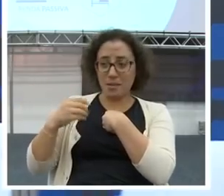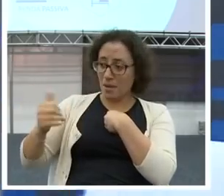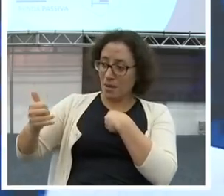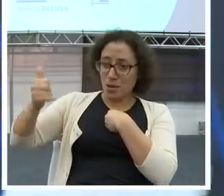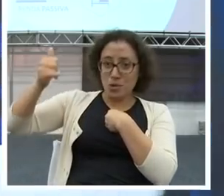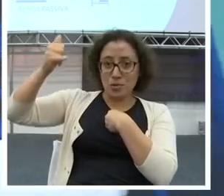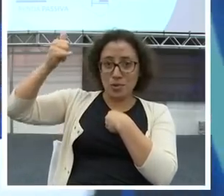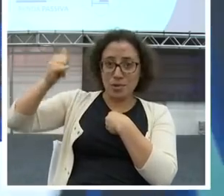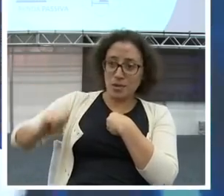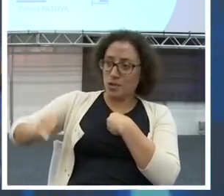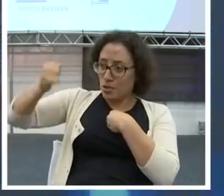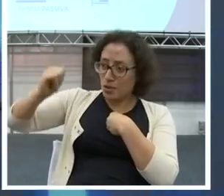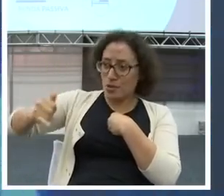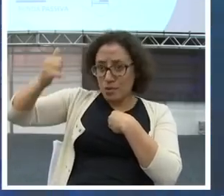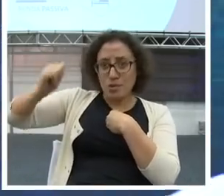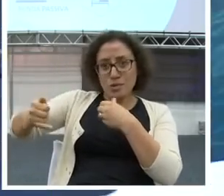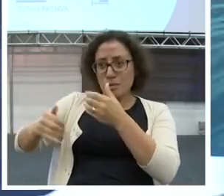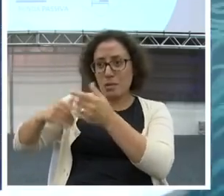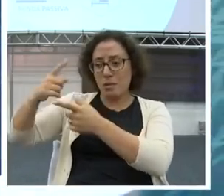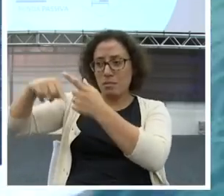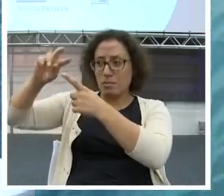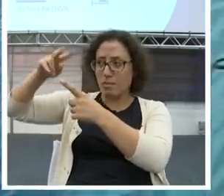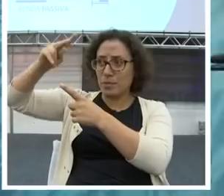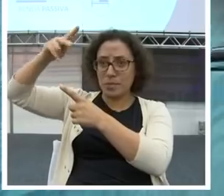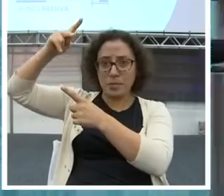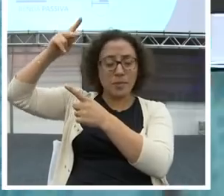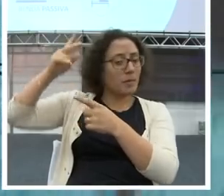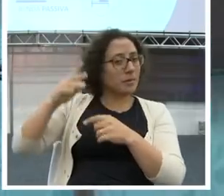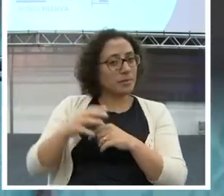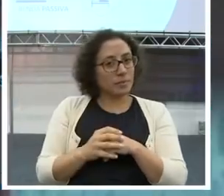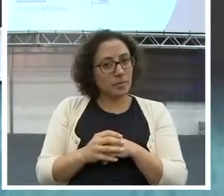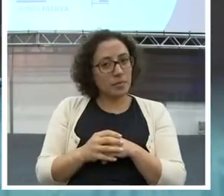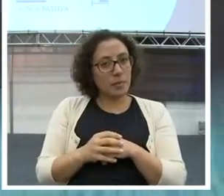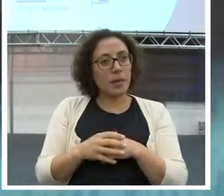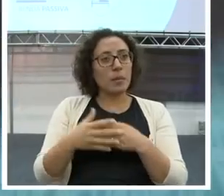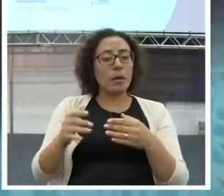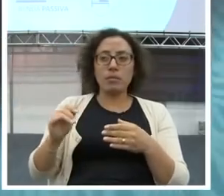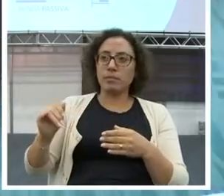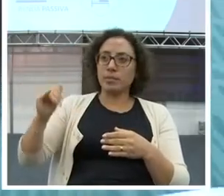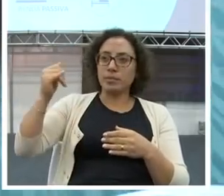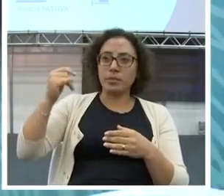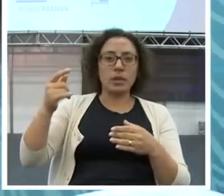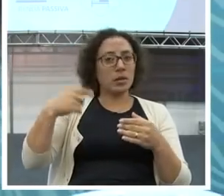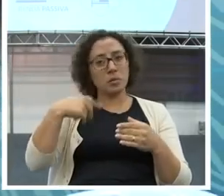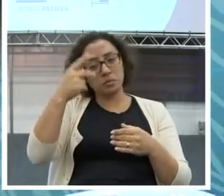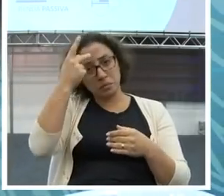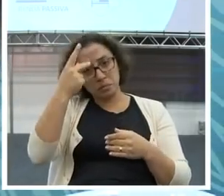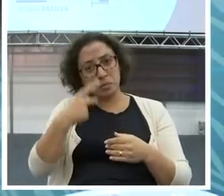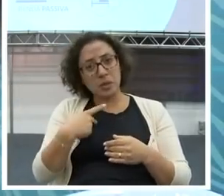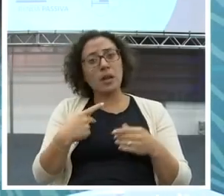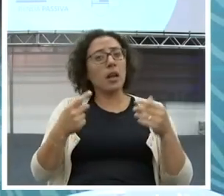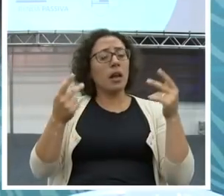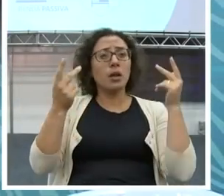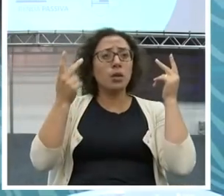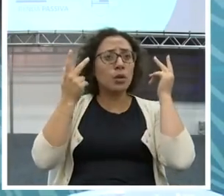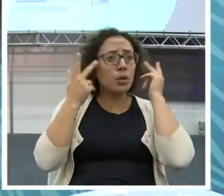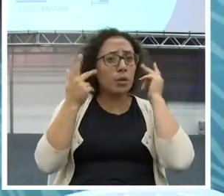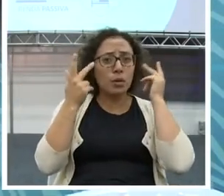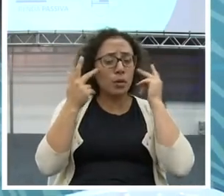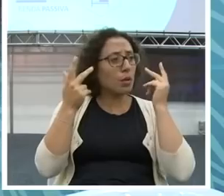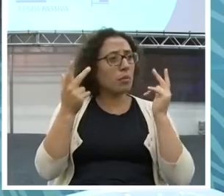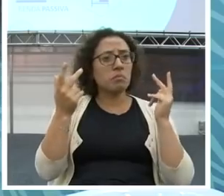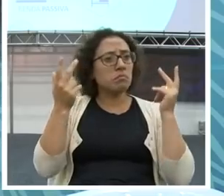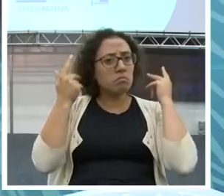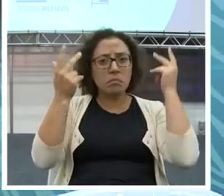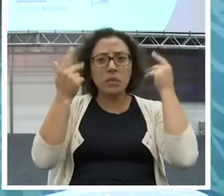extraordinário. Não tem nada de sobrenatural nisso. Ela é totalmente natural. Basta